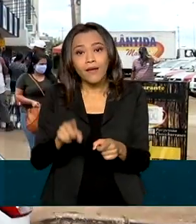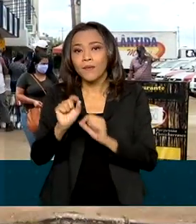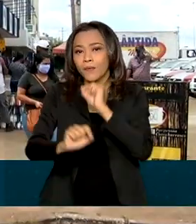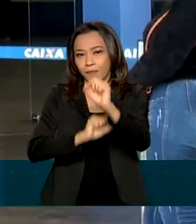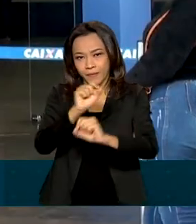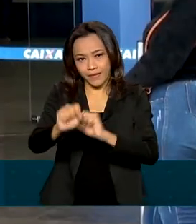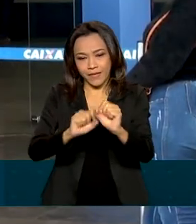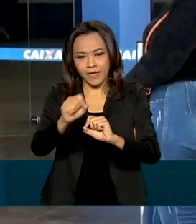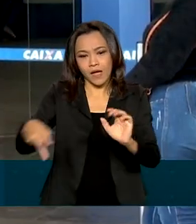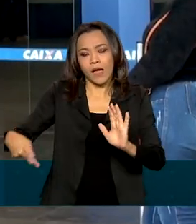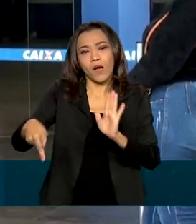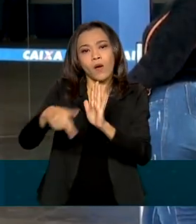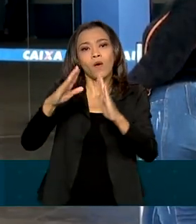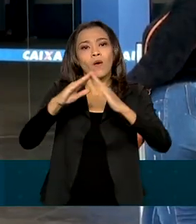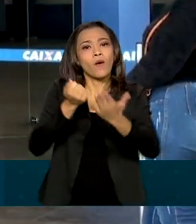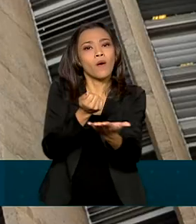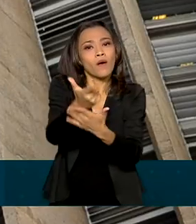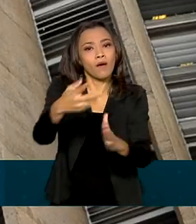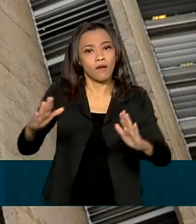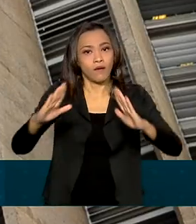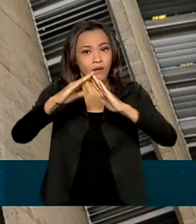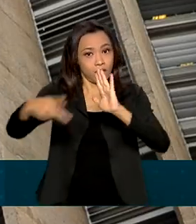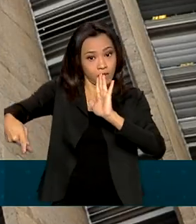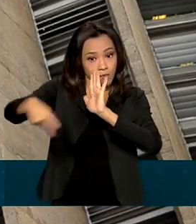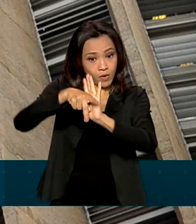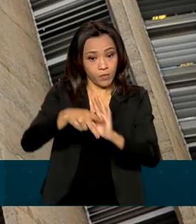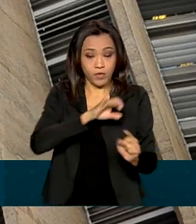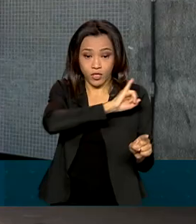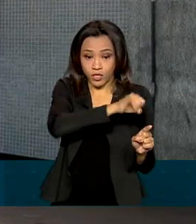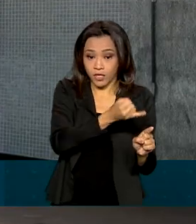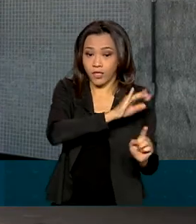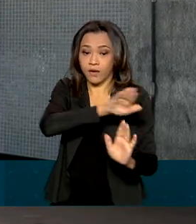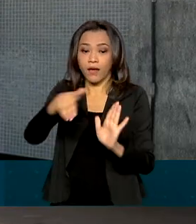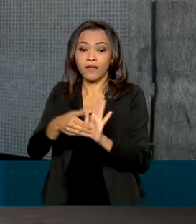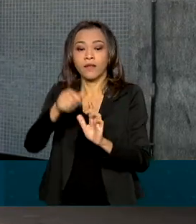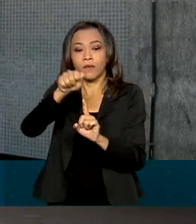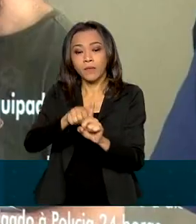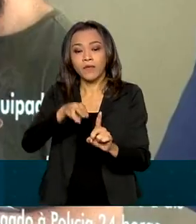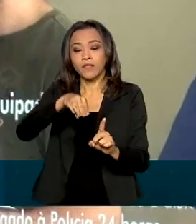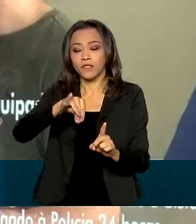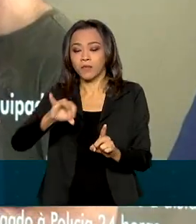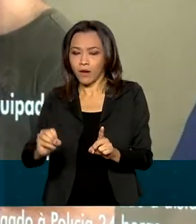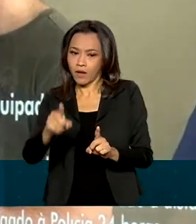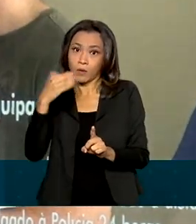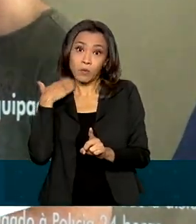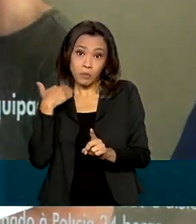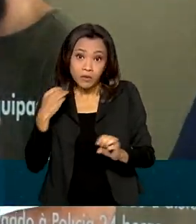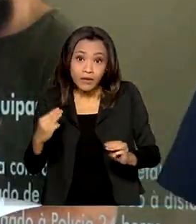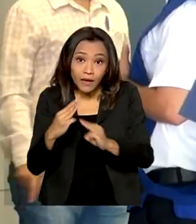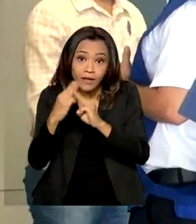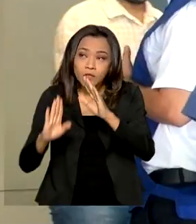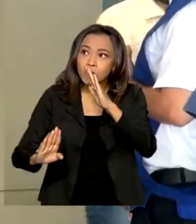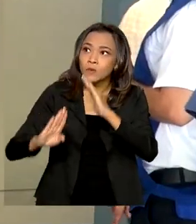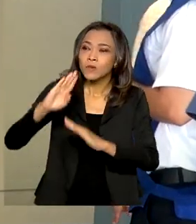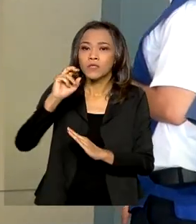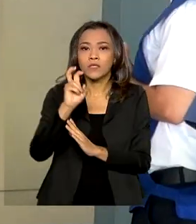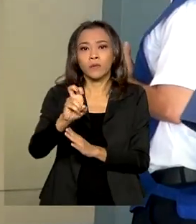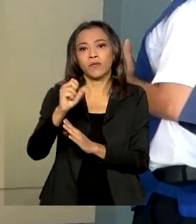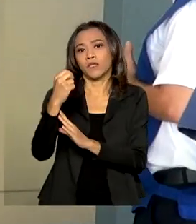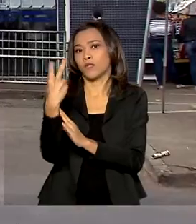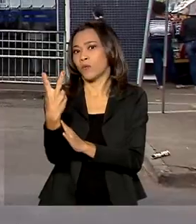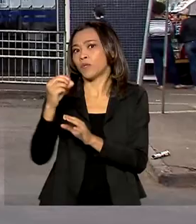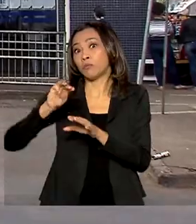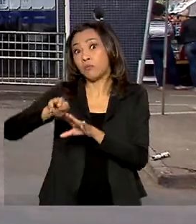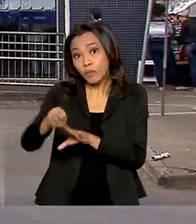país, com 68% do mercado. De janeiro a maio deste ano, o banco ultrapassou 52 bilhões em concessão de